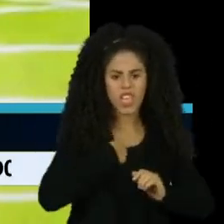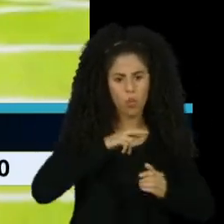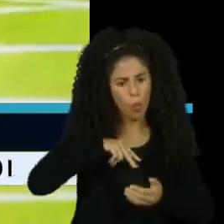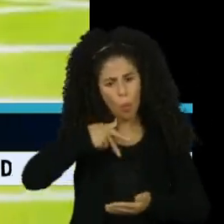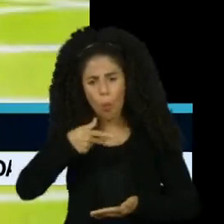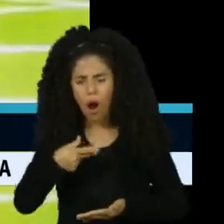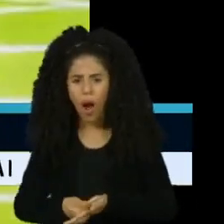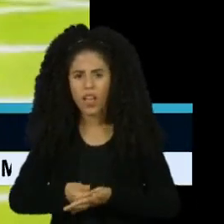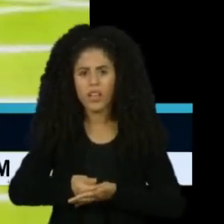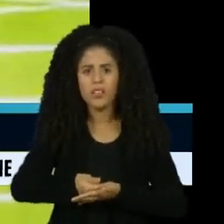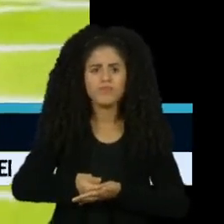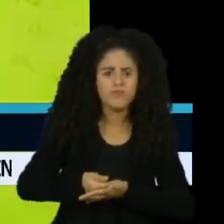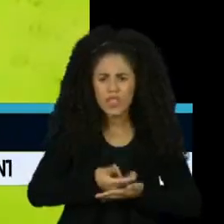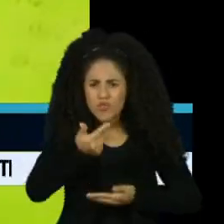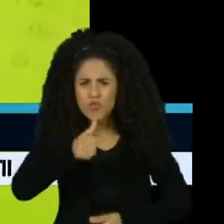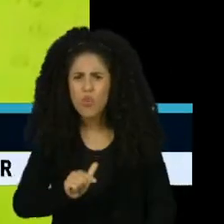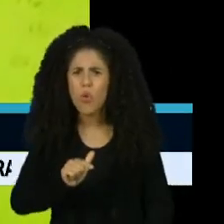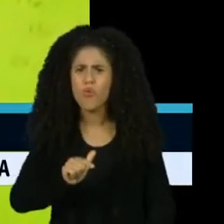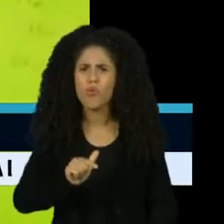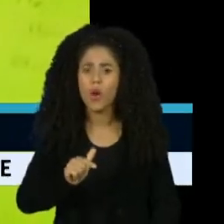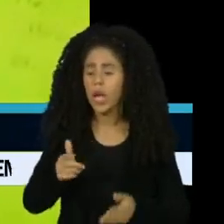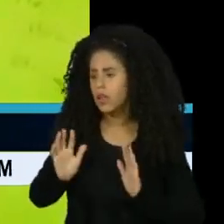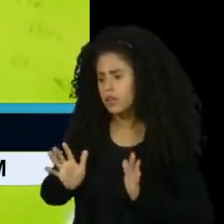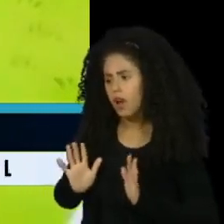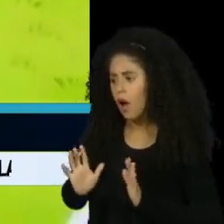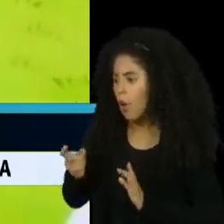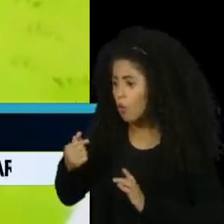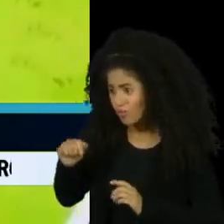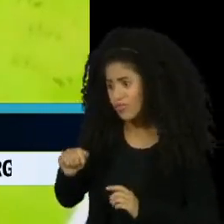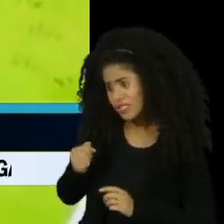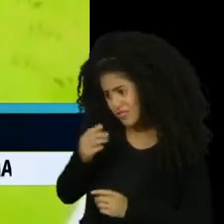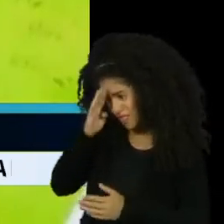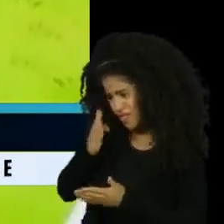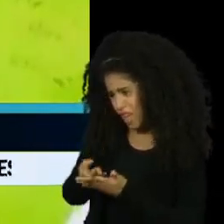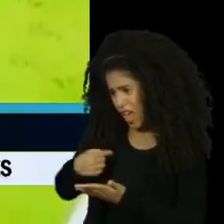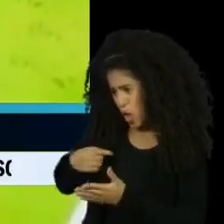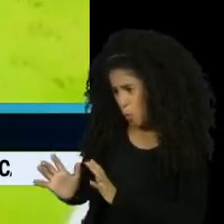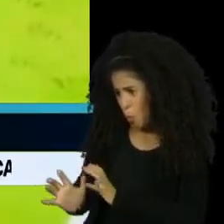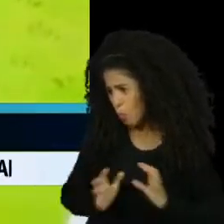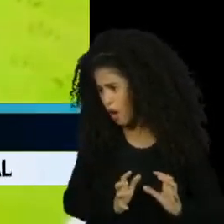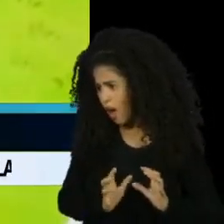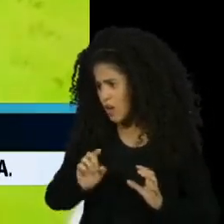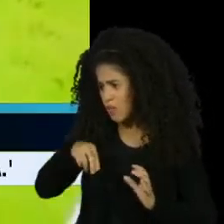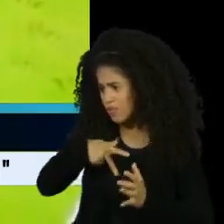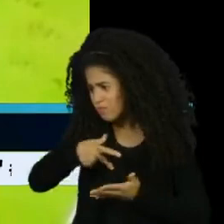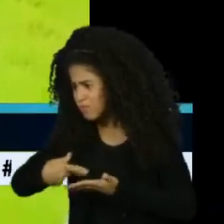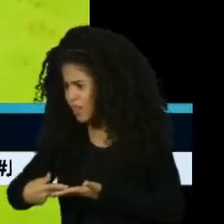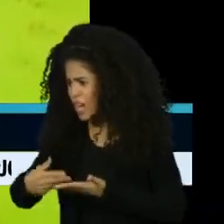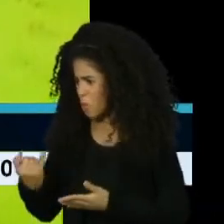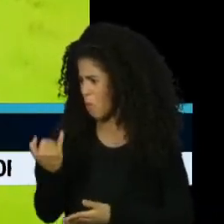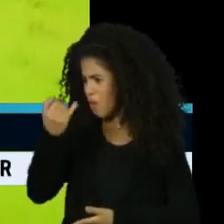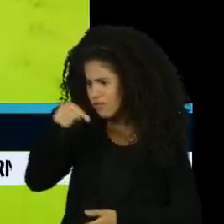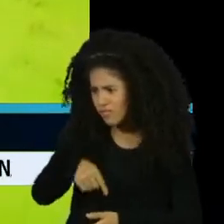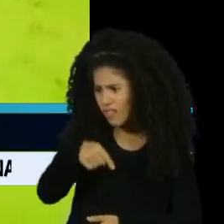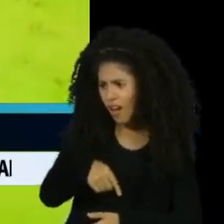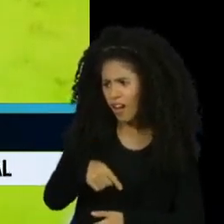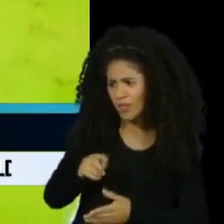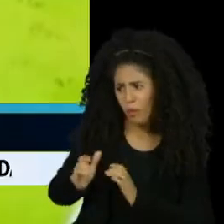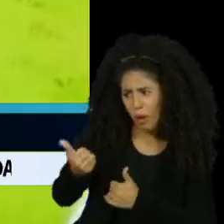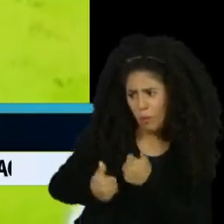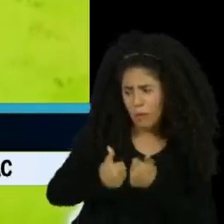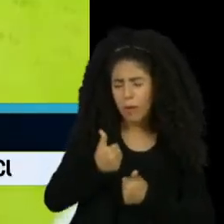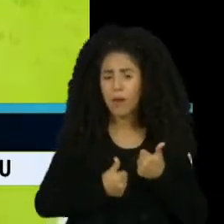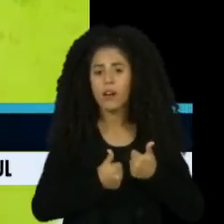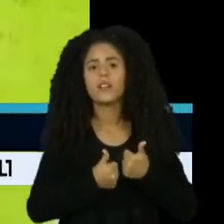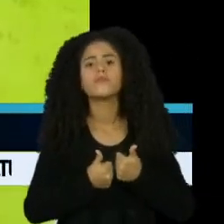que cair de costas no chão de novo. Charlie Brown, você acha que eu puxaria a bola num jogo importante como este?